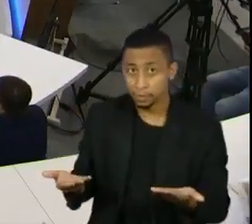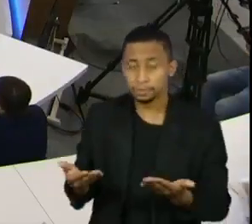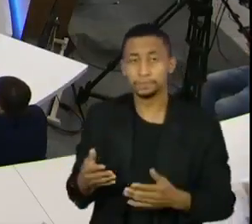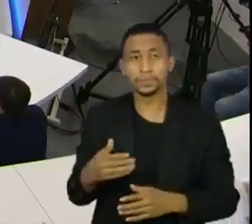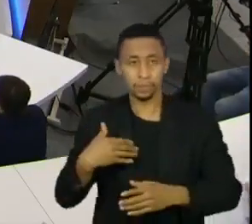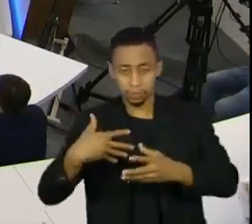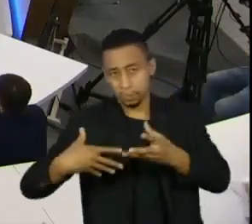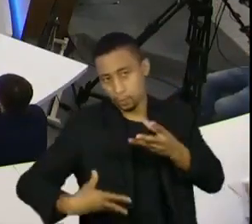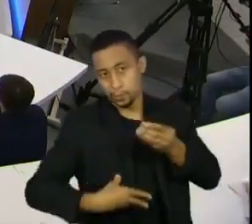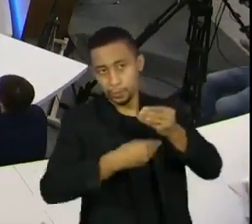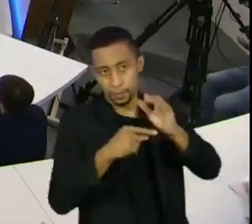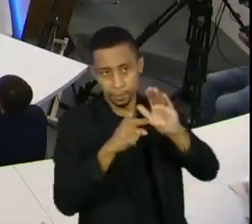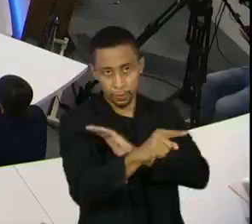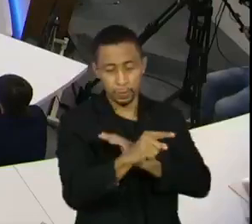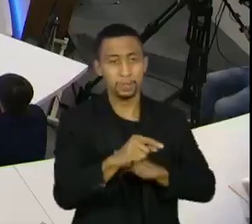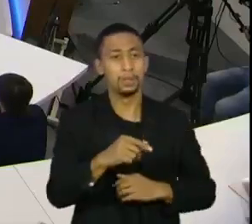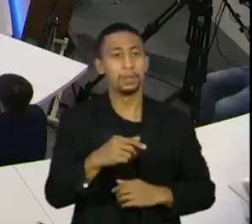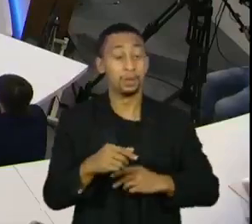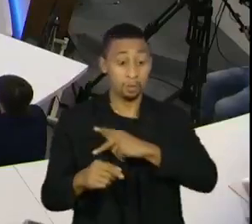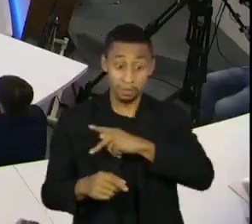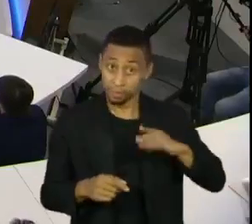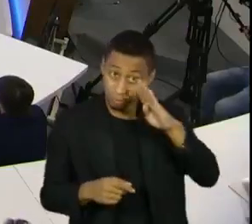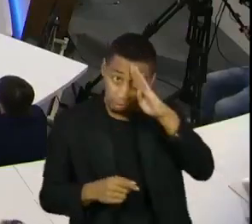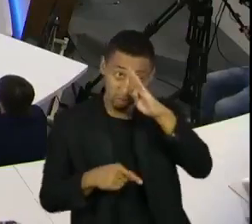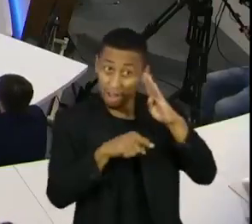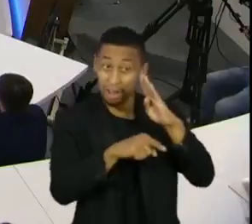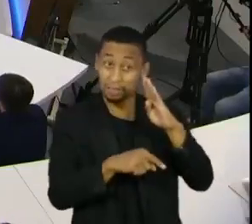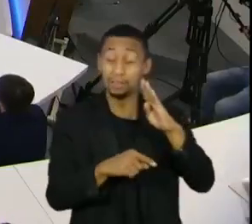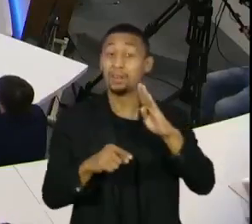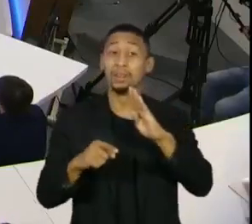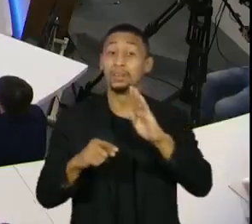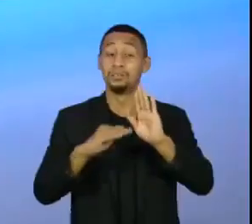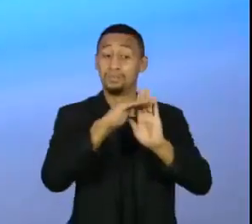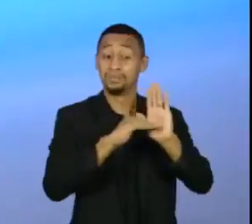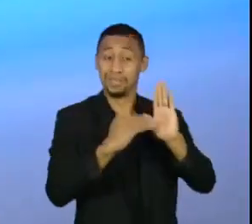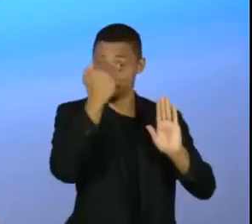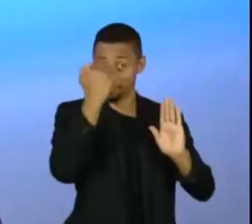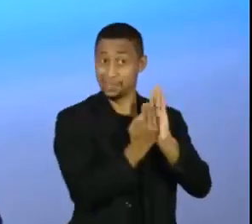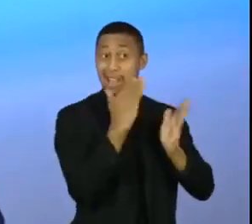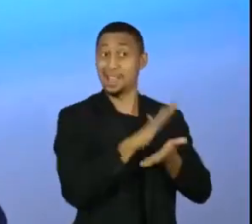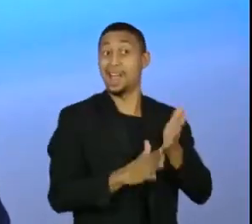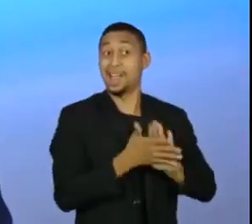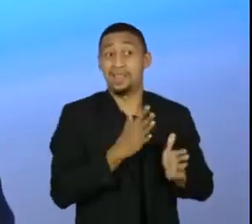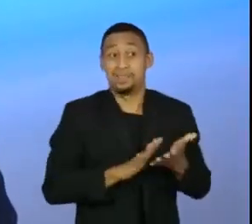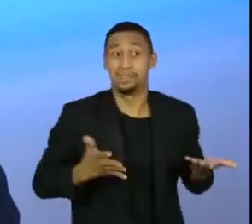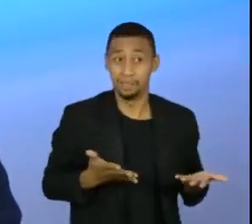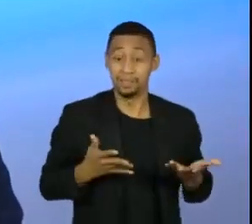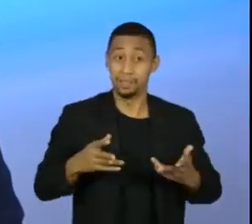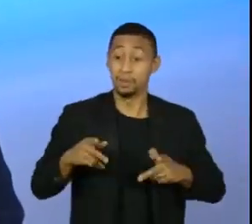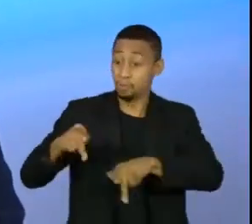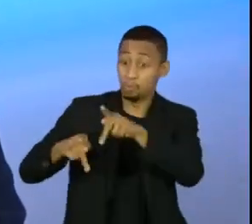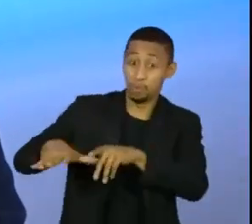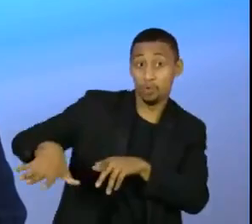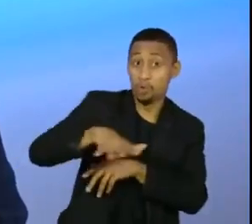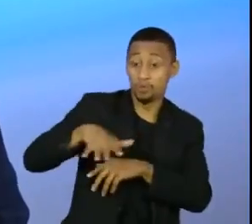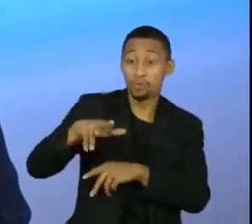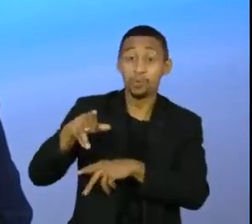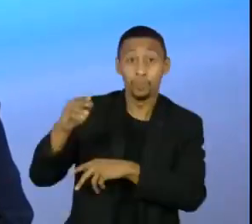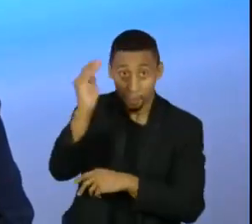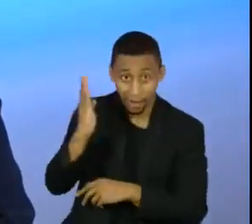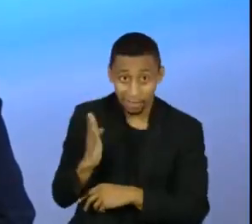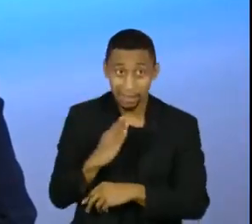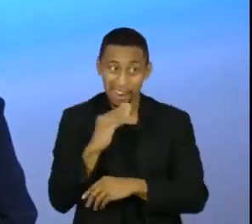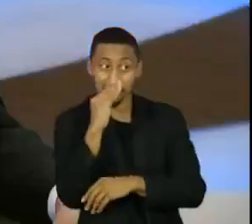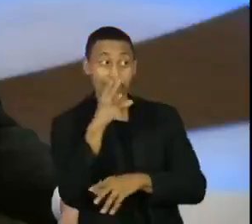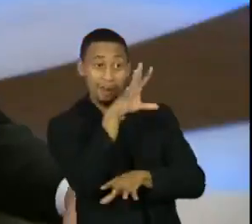Leite disse, o presidente que despreza essas medidas está matando os brasileiros, está atrapalhando os governadores. Ele falou isso claramente e eu acho que é difícil a gente discordar desse